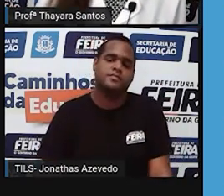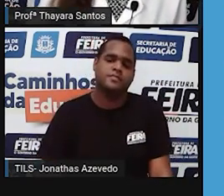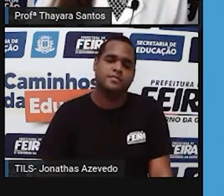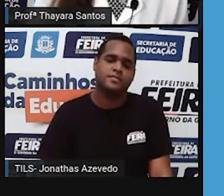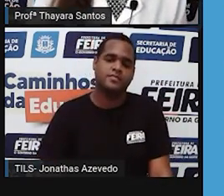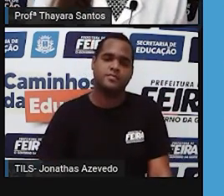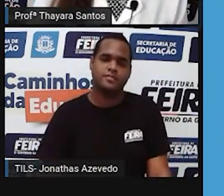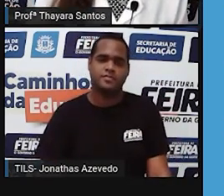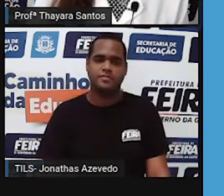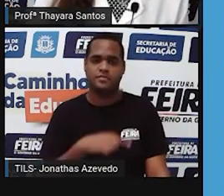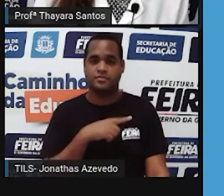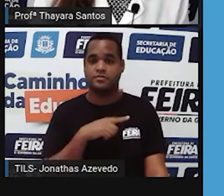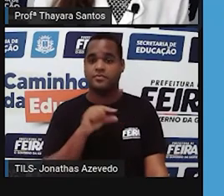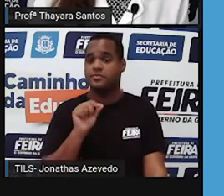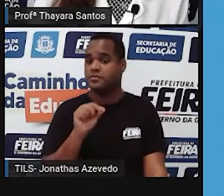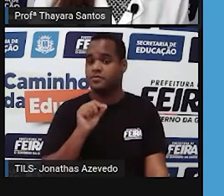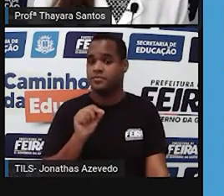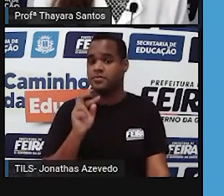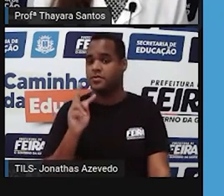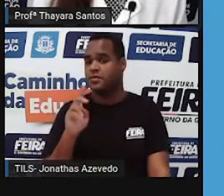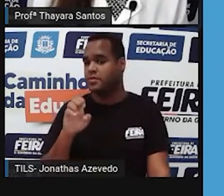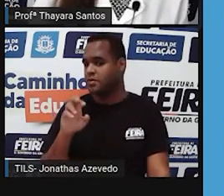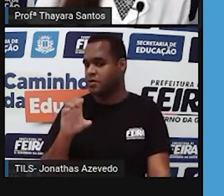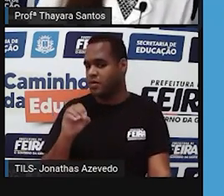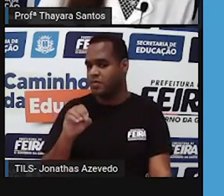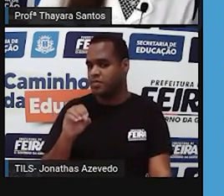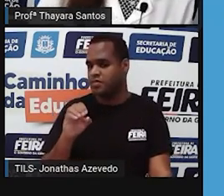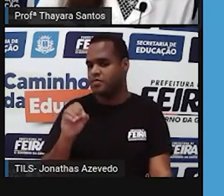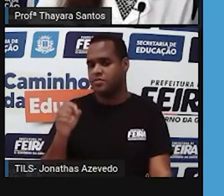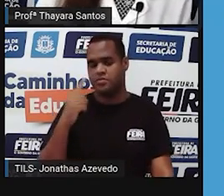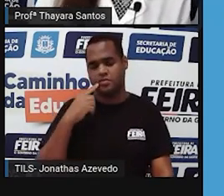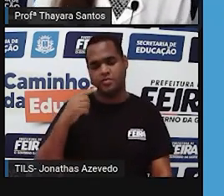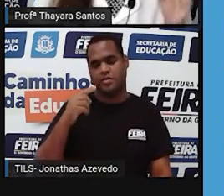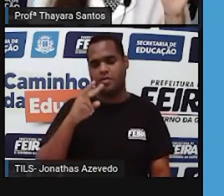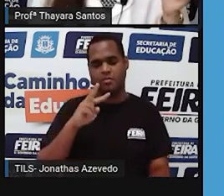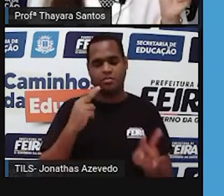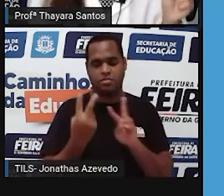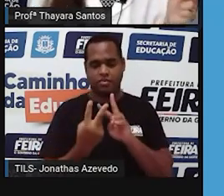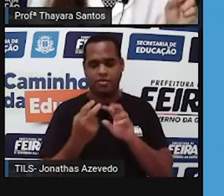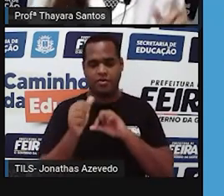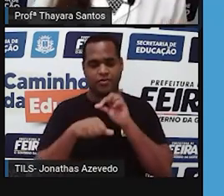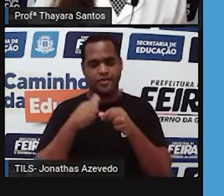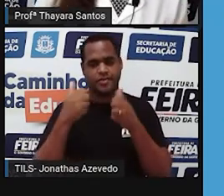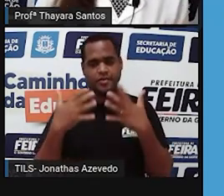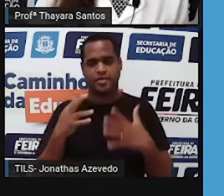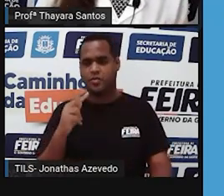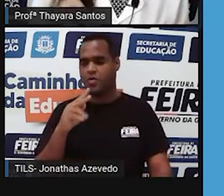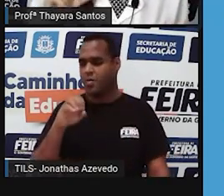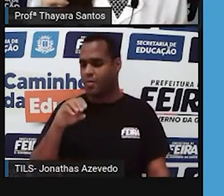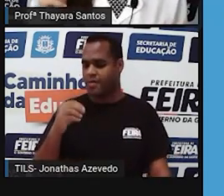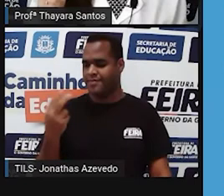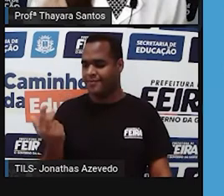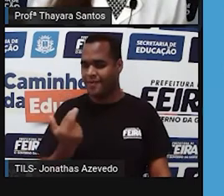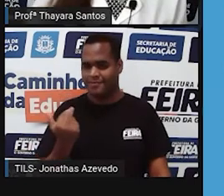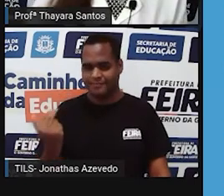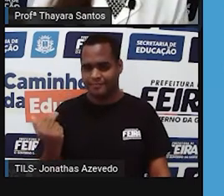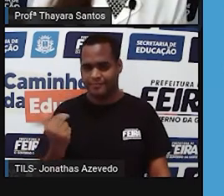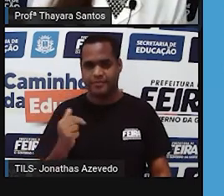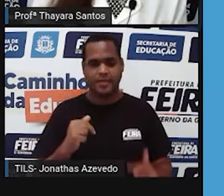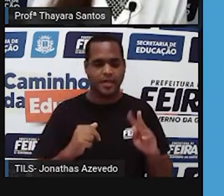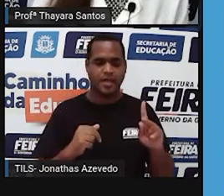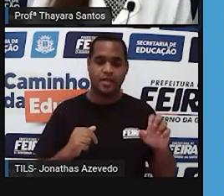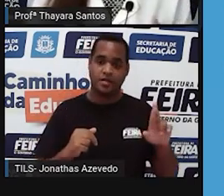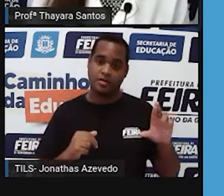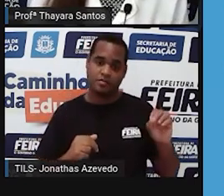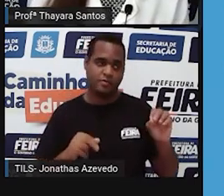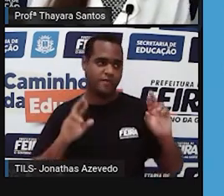Agora, vamos ver o que são os heterozigotos. É o contrário de homozigoto. Prefixo homo quer dizer iguais. Hetero quer dizer diferentes.